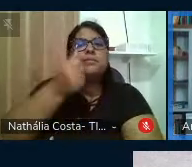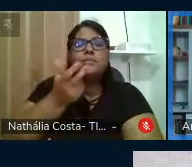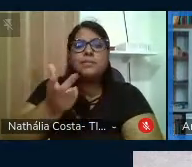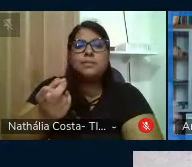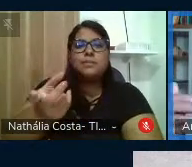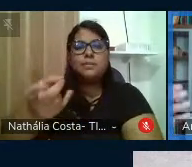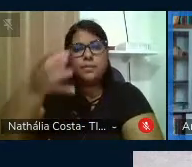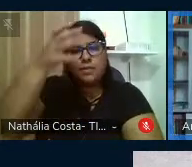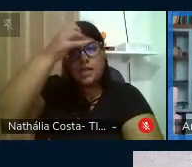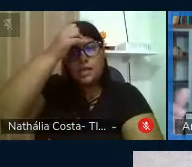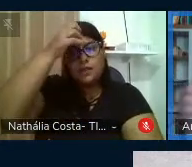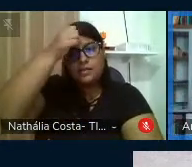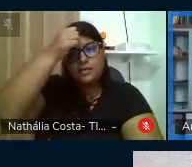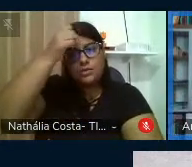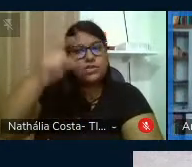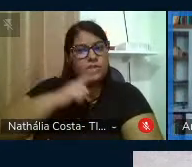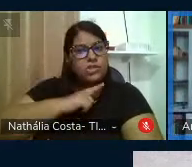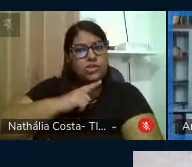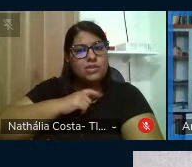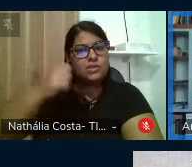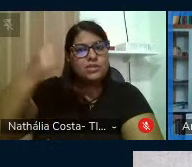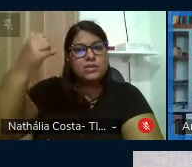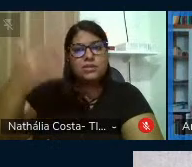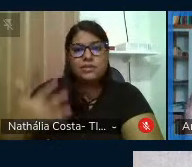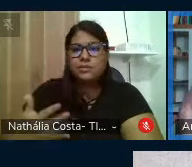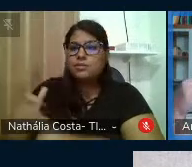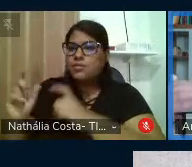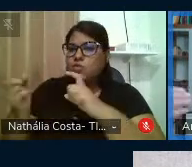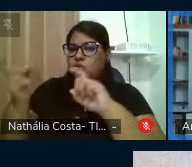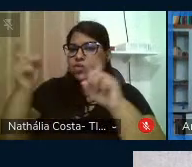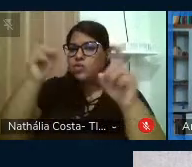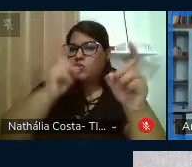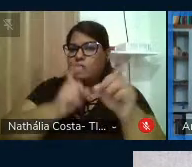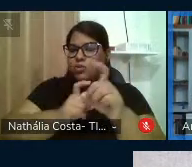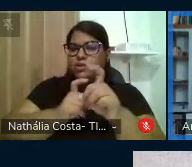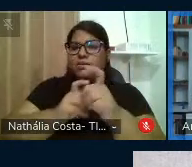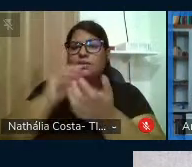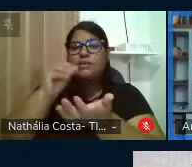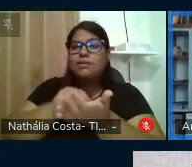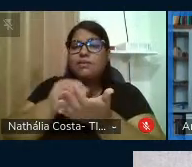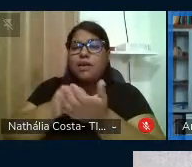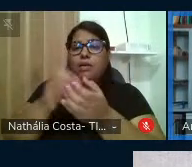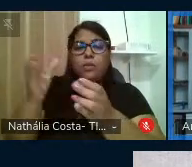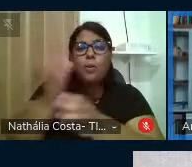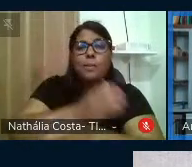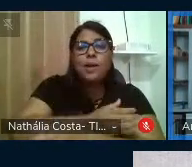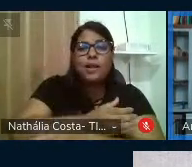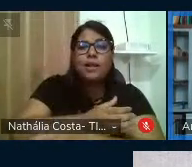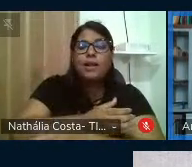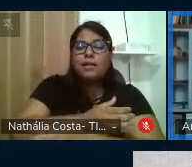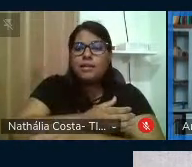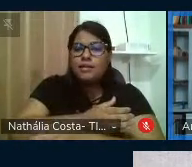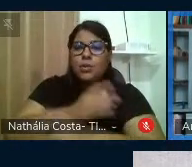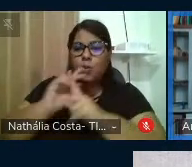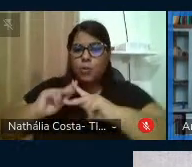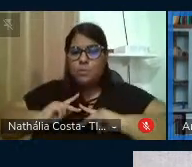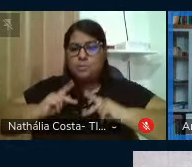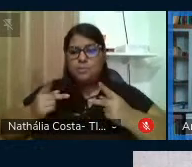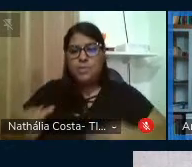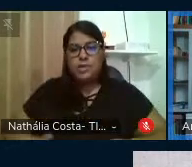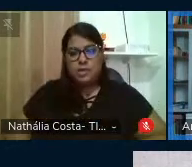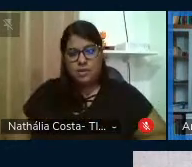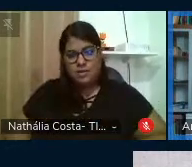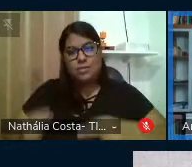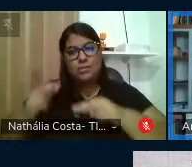Aprendiz, que vai trazendo a discussão dessa inconclusão do inacabamento do ser humano, e aí,